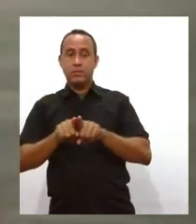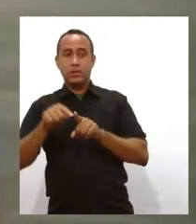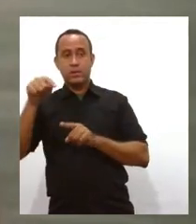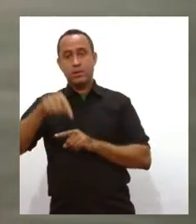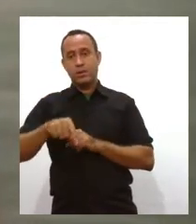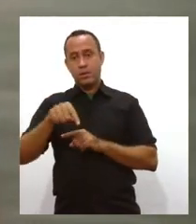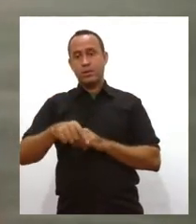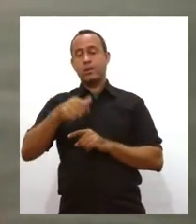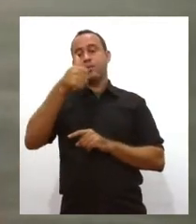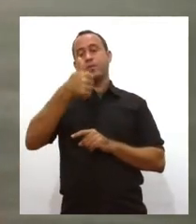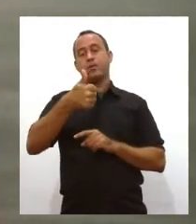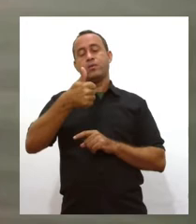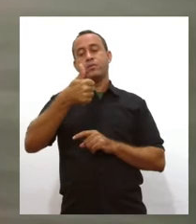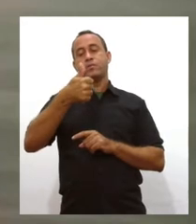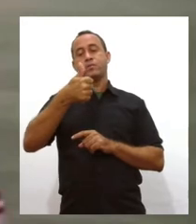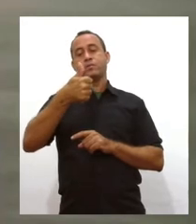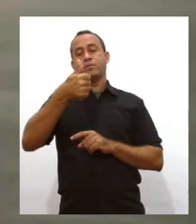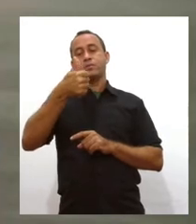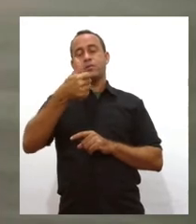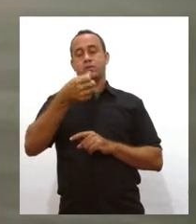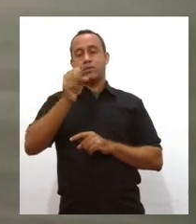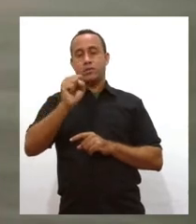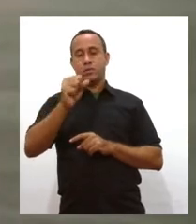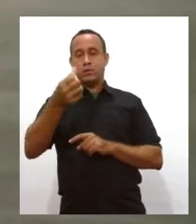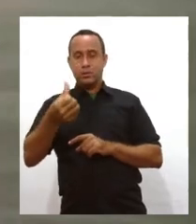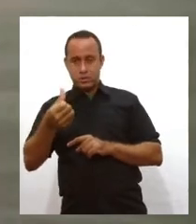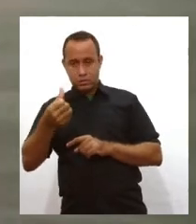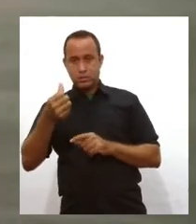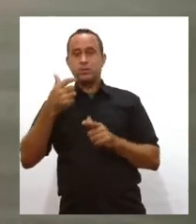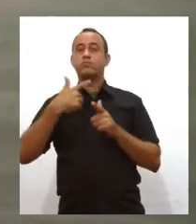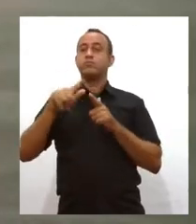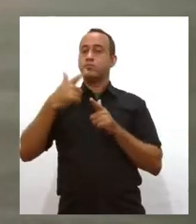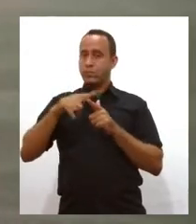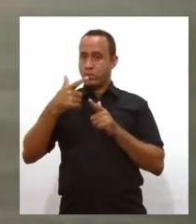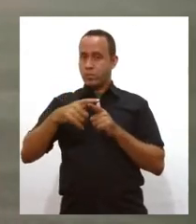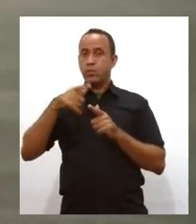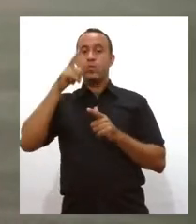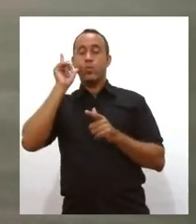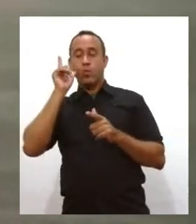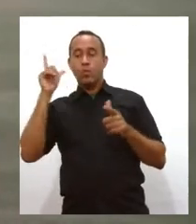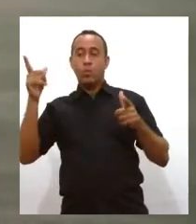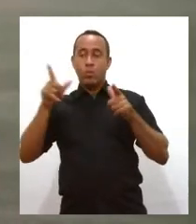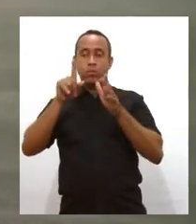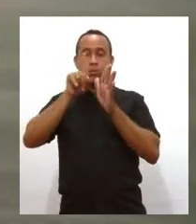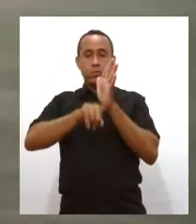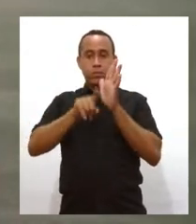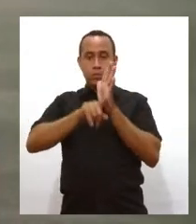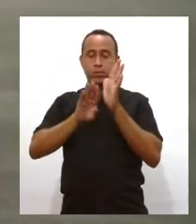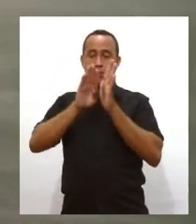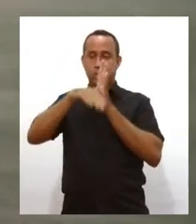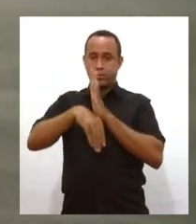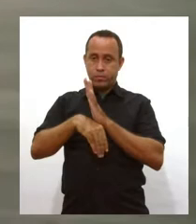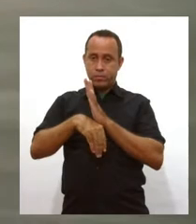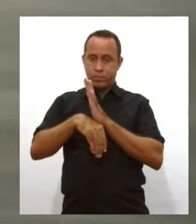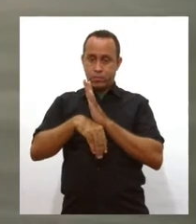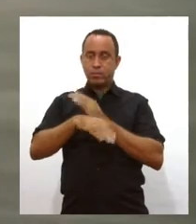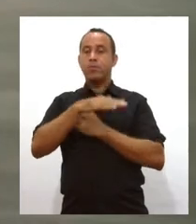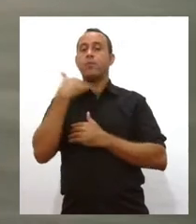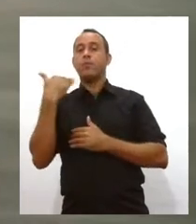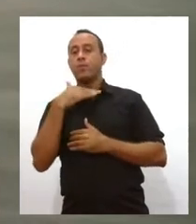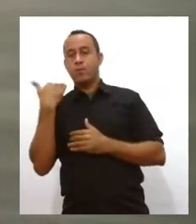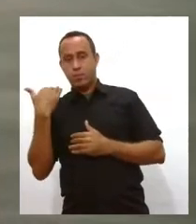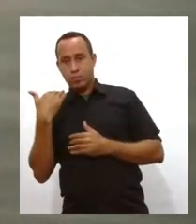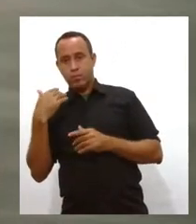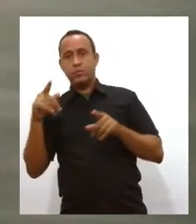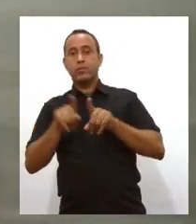.136 casos, ou seja, de ontem pra hoje, uma diferença aí de 214 mortes. Como a Marícia falou, a gente